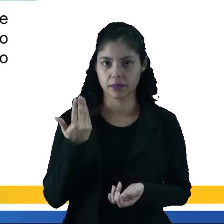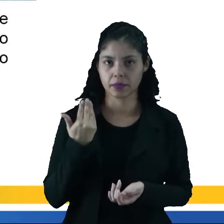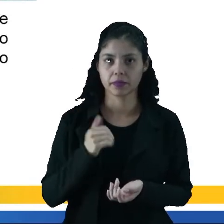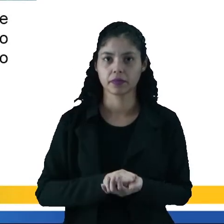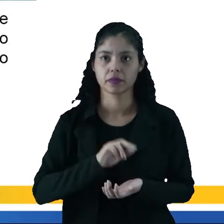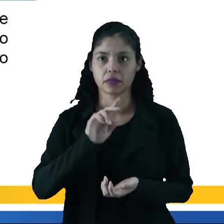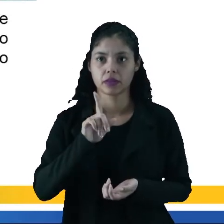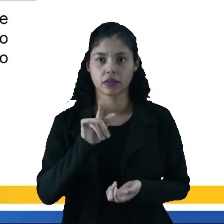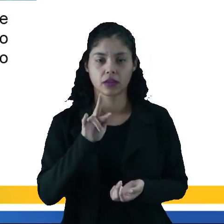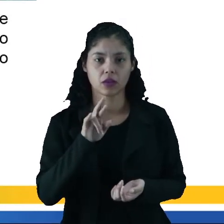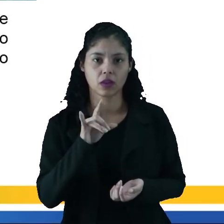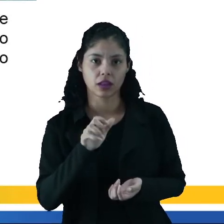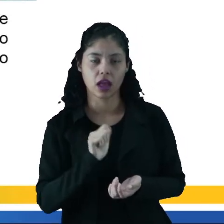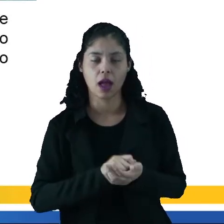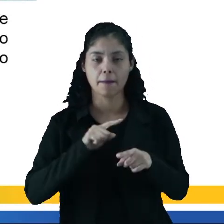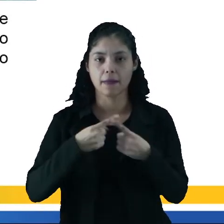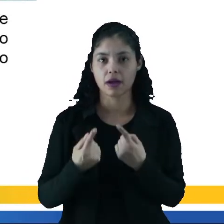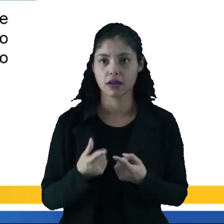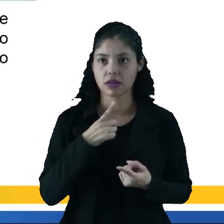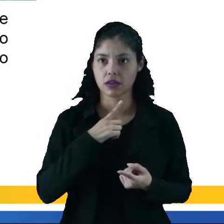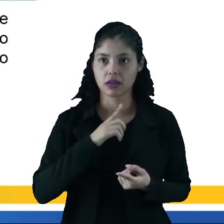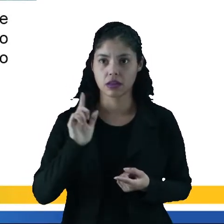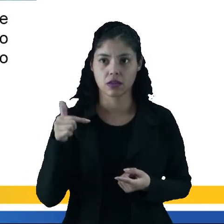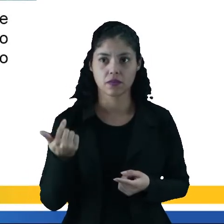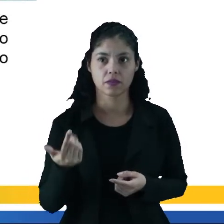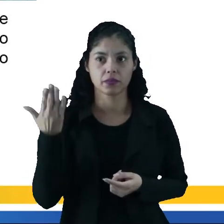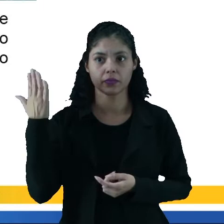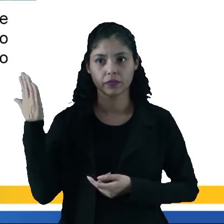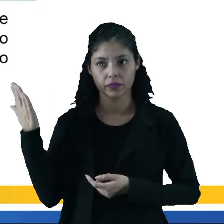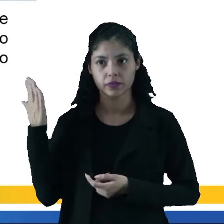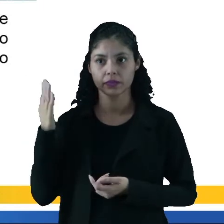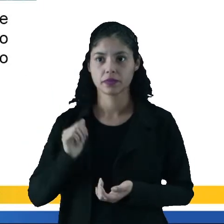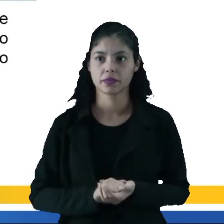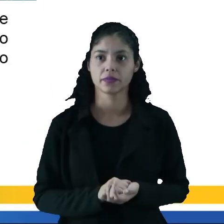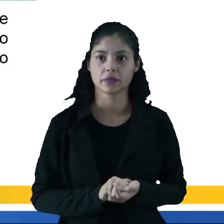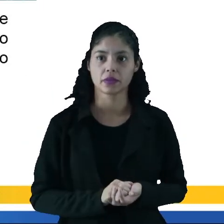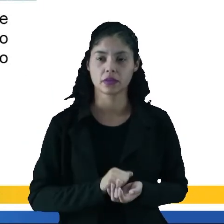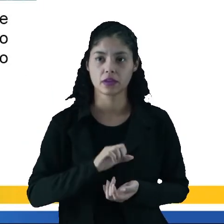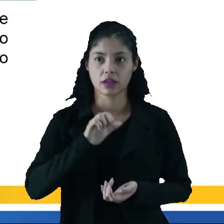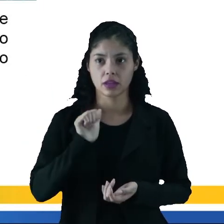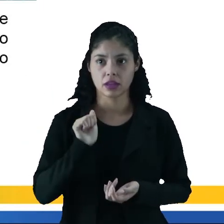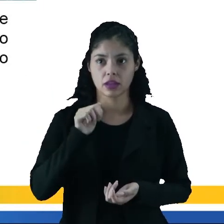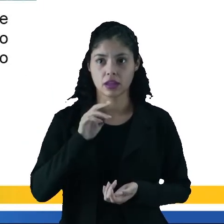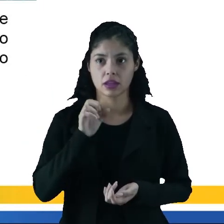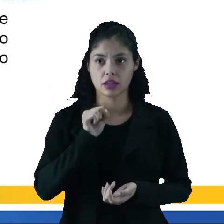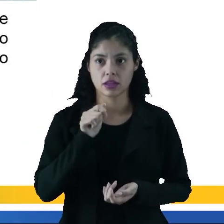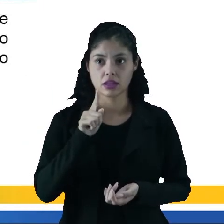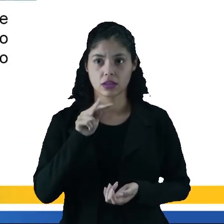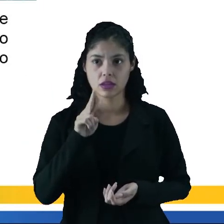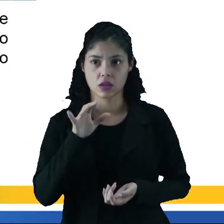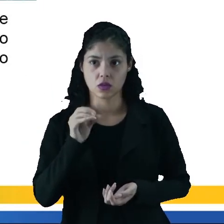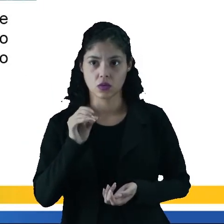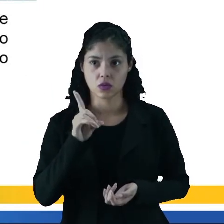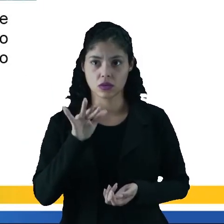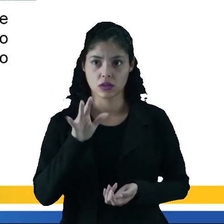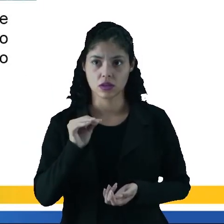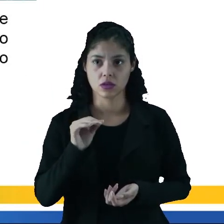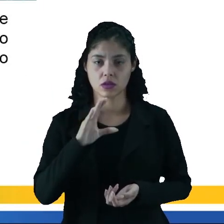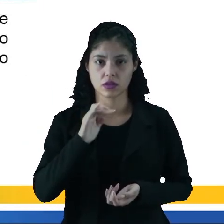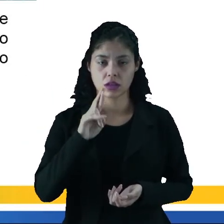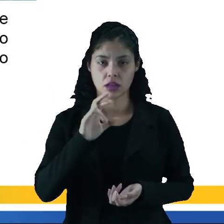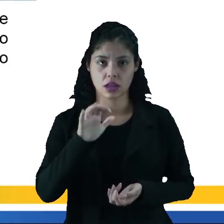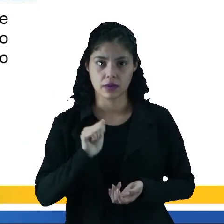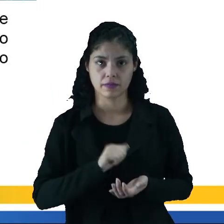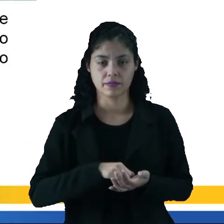sobre a eólica. E aí a outra usina de Porto de Pecém, localizada no município de São Gonçalo, do Amarante, no Ceará,